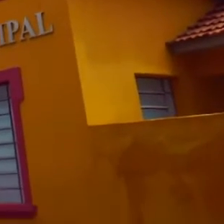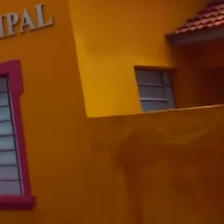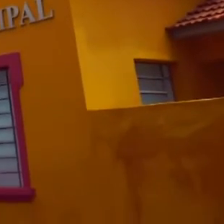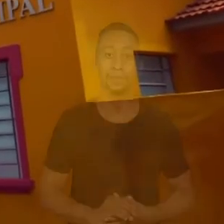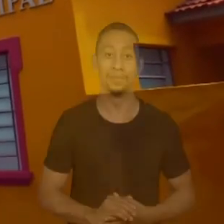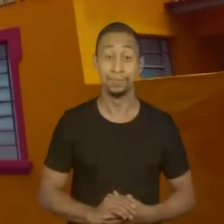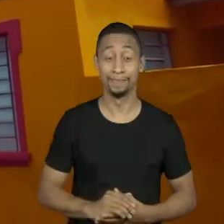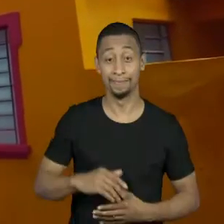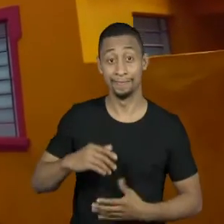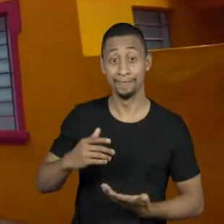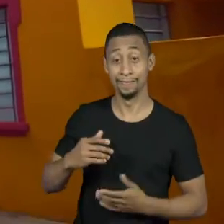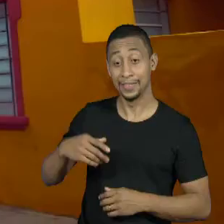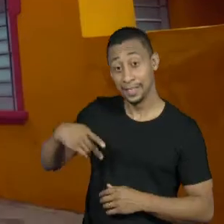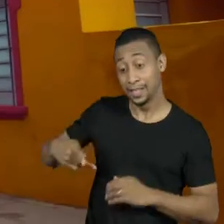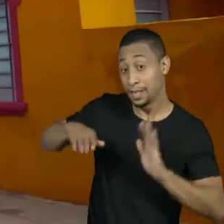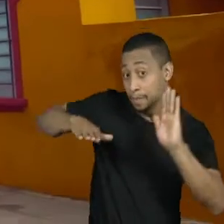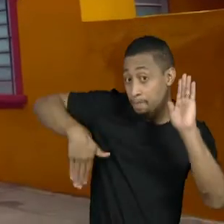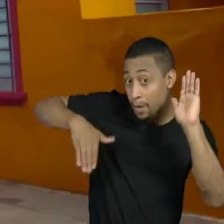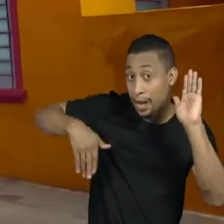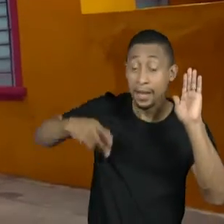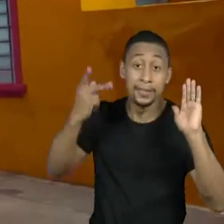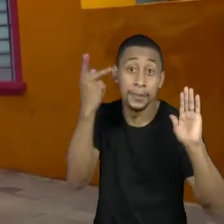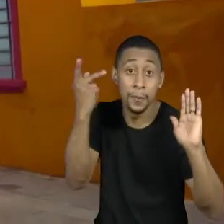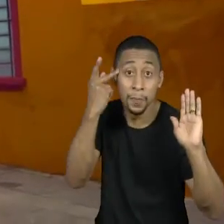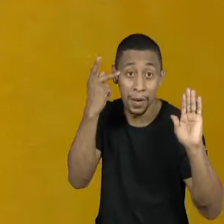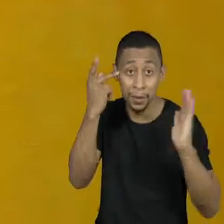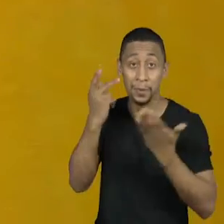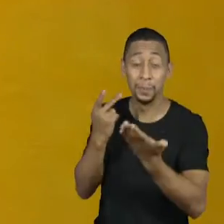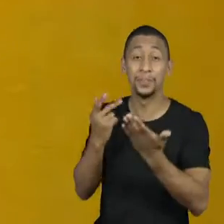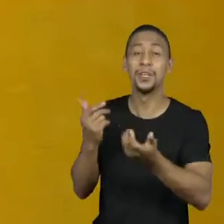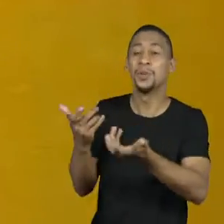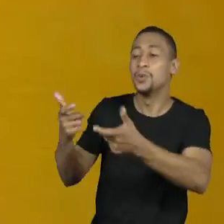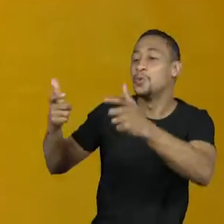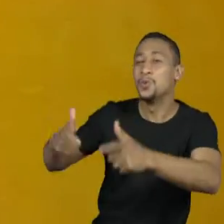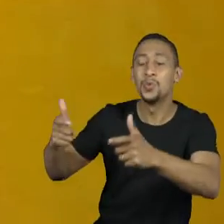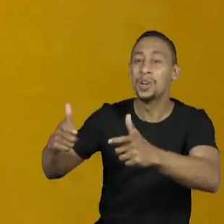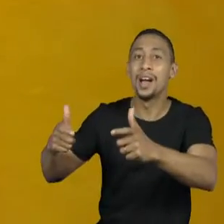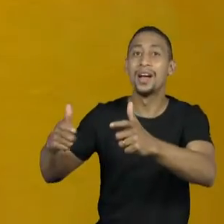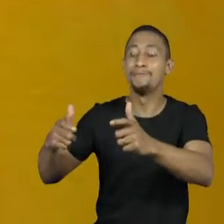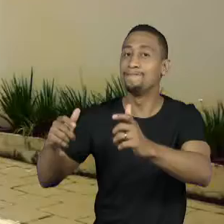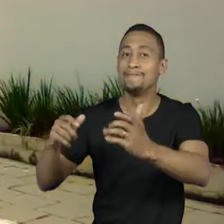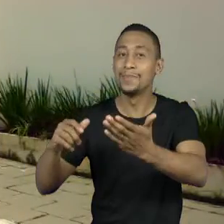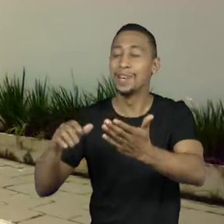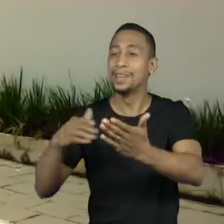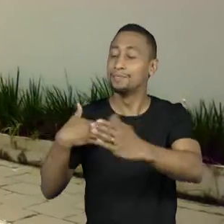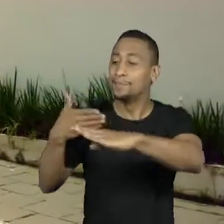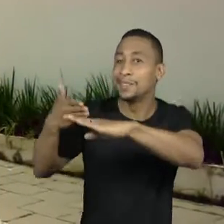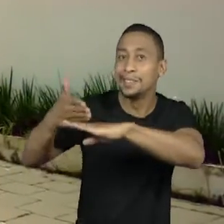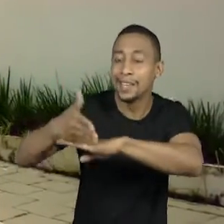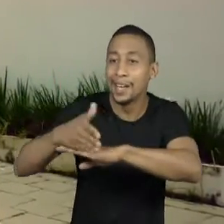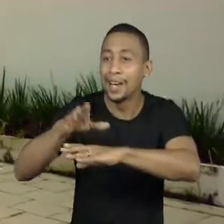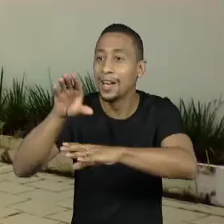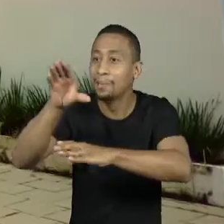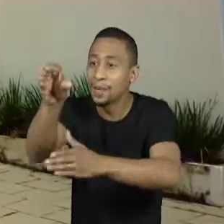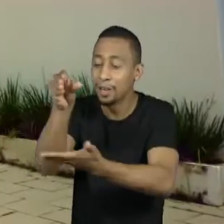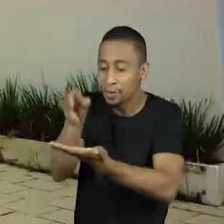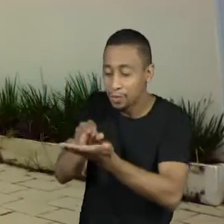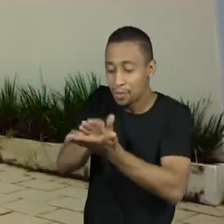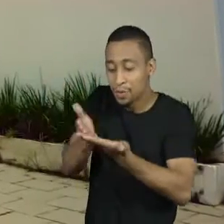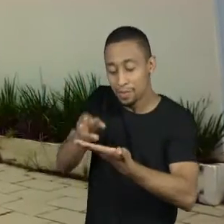Um espaço para ler, um lugar para acolher, um ambiente para crescer.